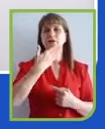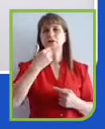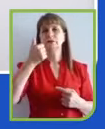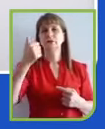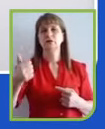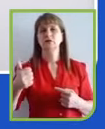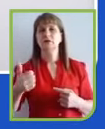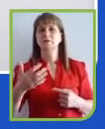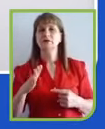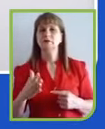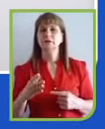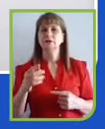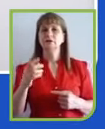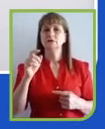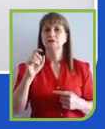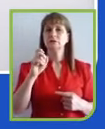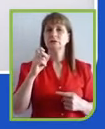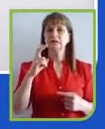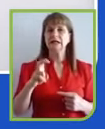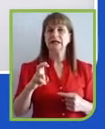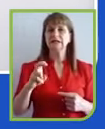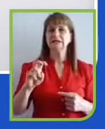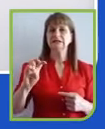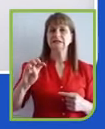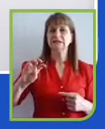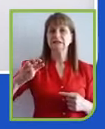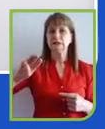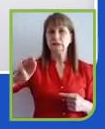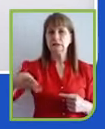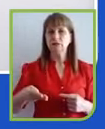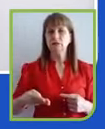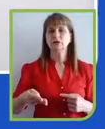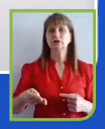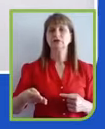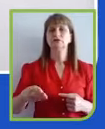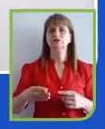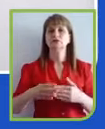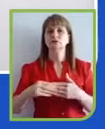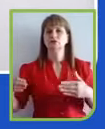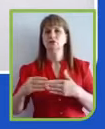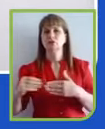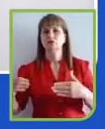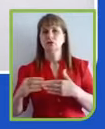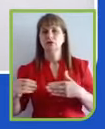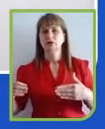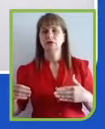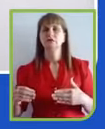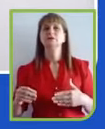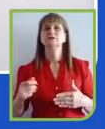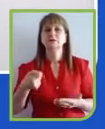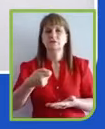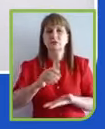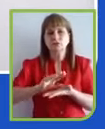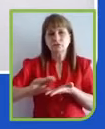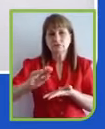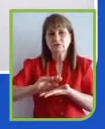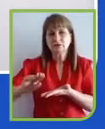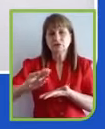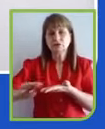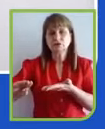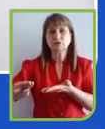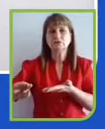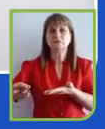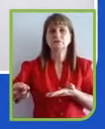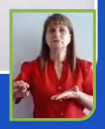dólares investidos para a recuperação econômica, muitos dos quais já direcionados a estímulos sustentáveis,